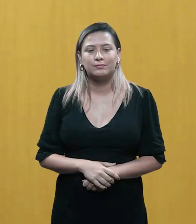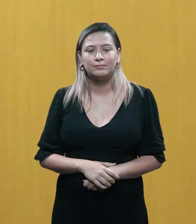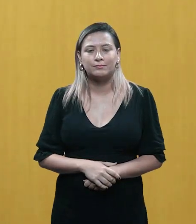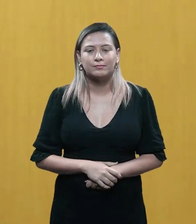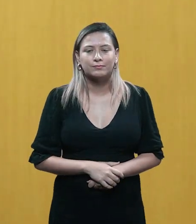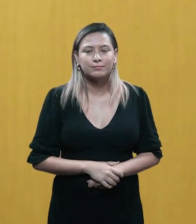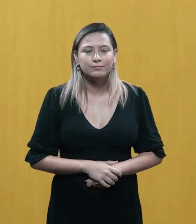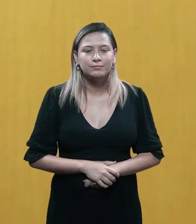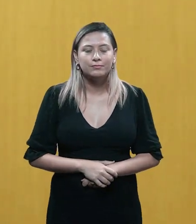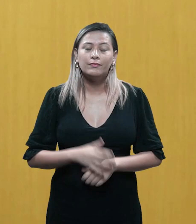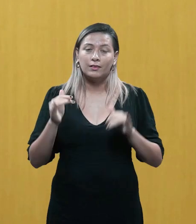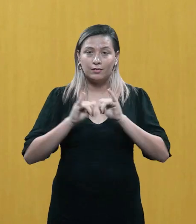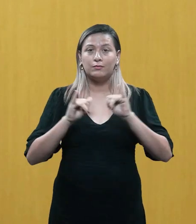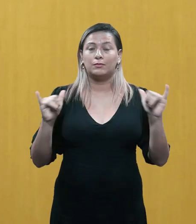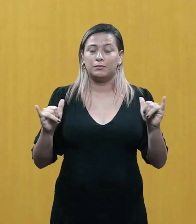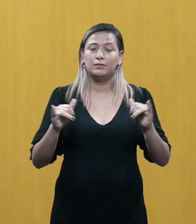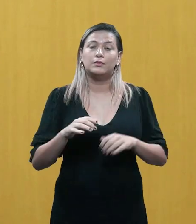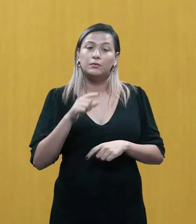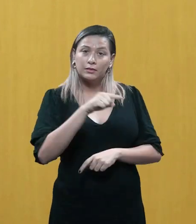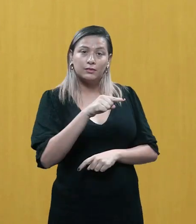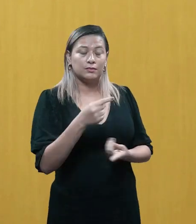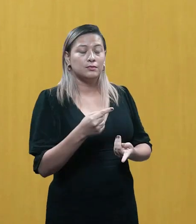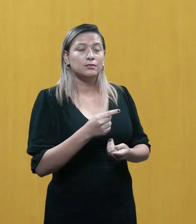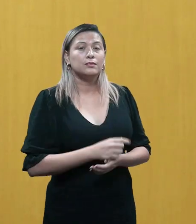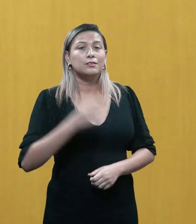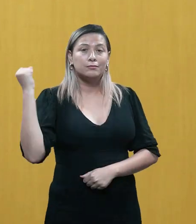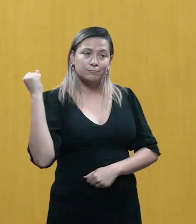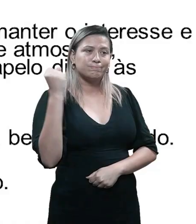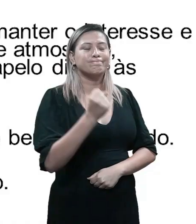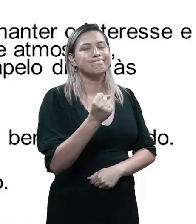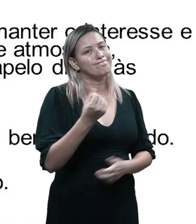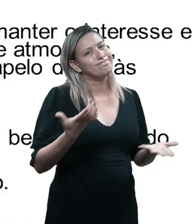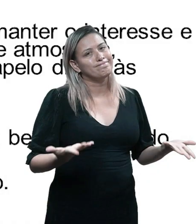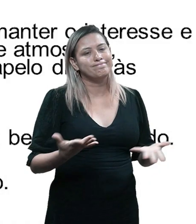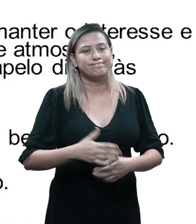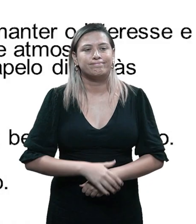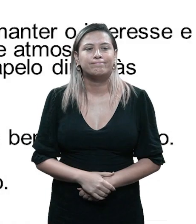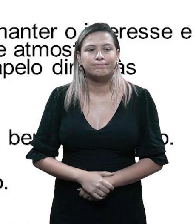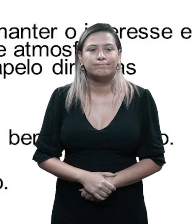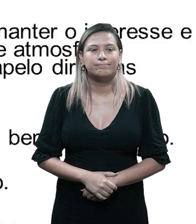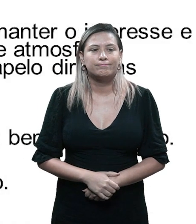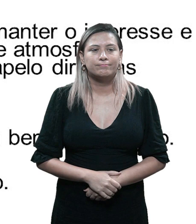informação que Estevão vai ser assassinado, certo? Vamos para a décima segunda ferramenta.